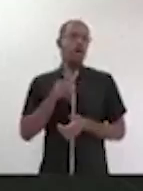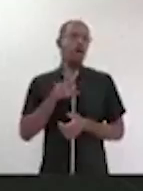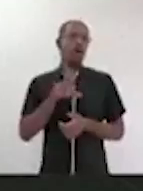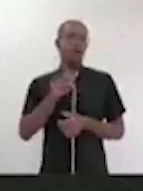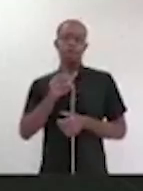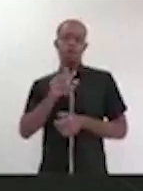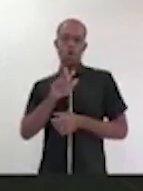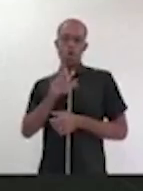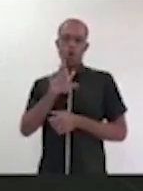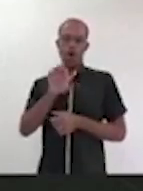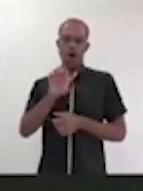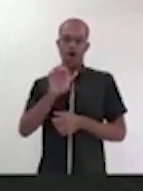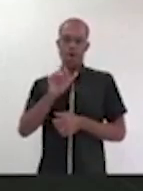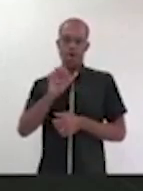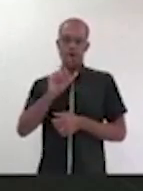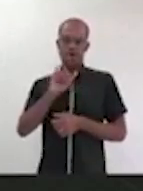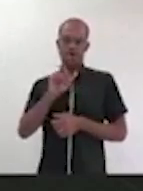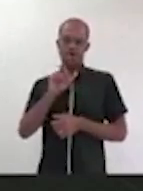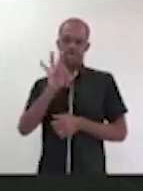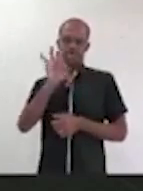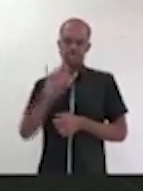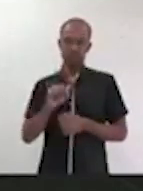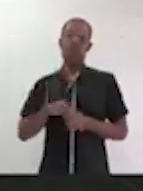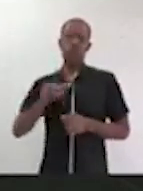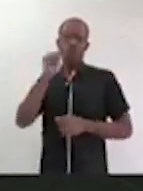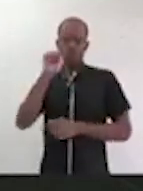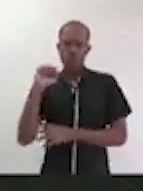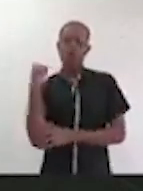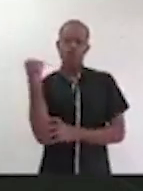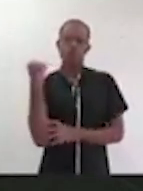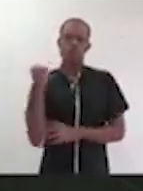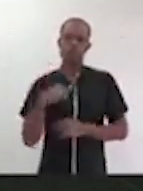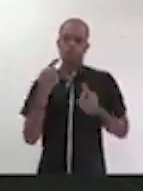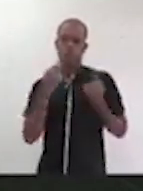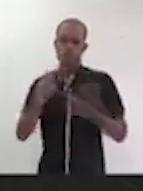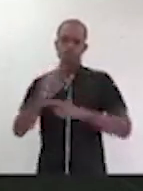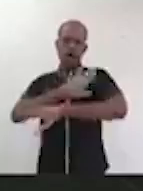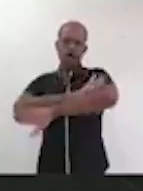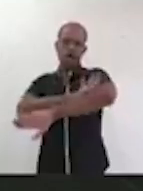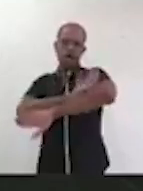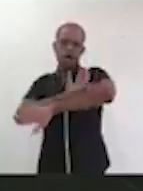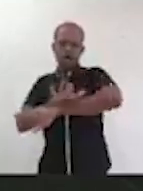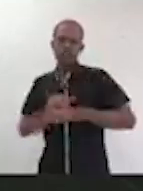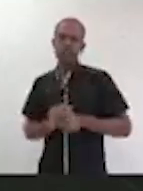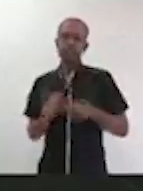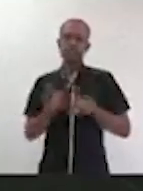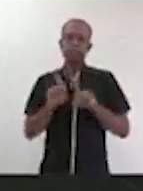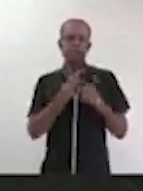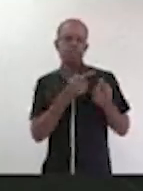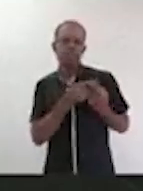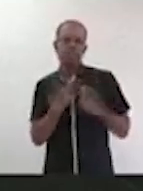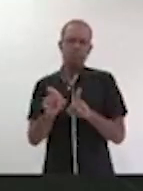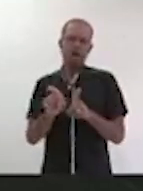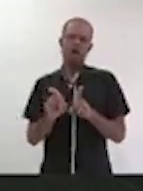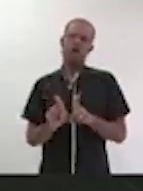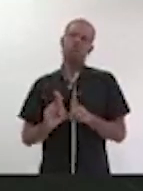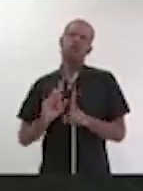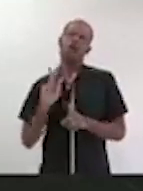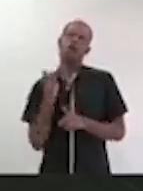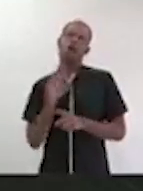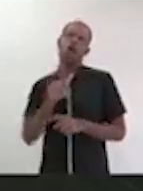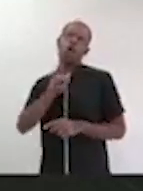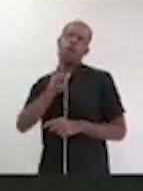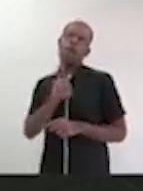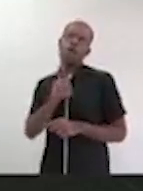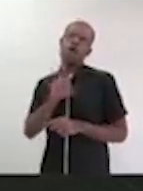feminista, como alguém que tinha que ser antirracista, lutar contra a homofobia, mas eu cresci em uma comunidade muito conservadora. E eu me